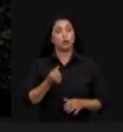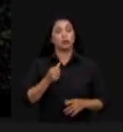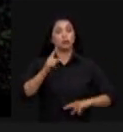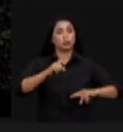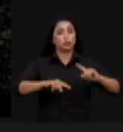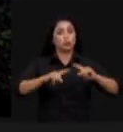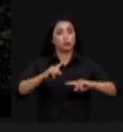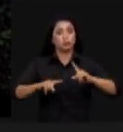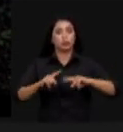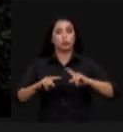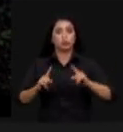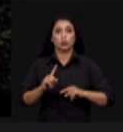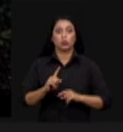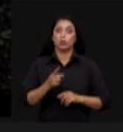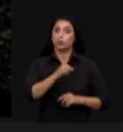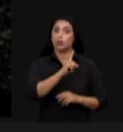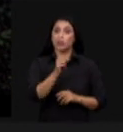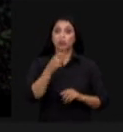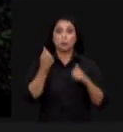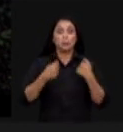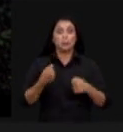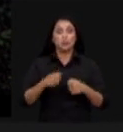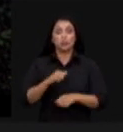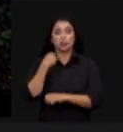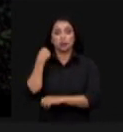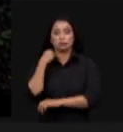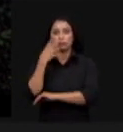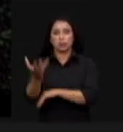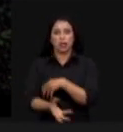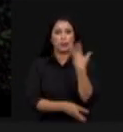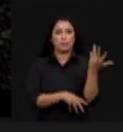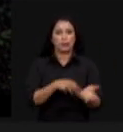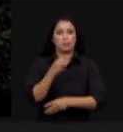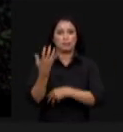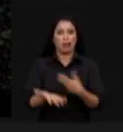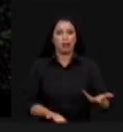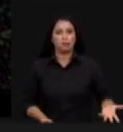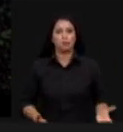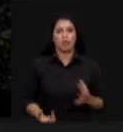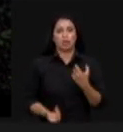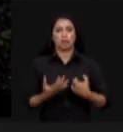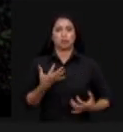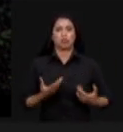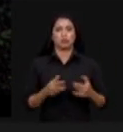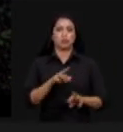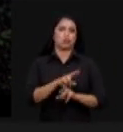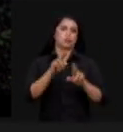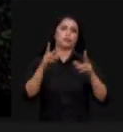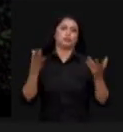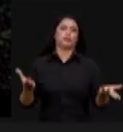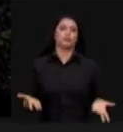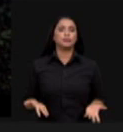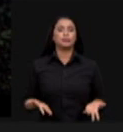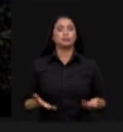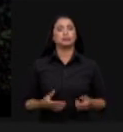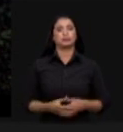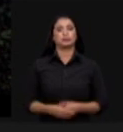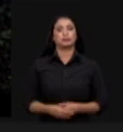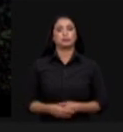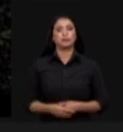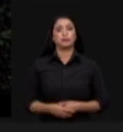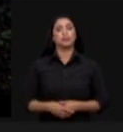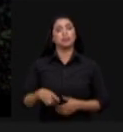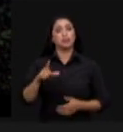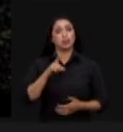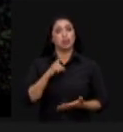necessidade do desmate da antropização de queimadas e etc algo que hoje e há muito